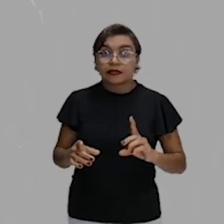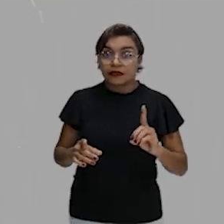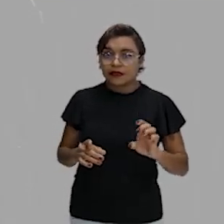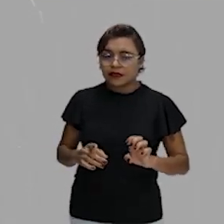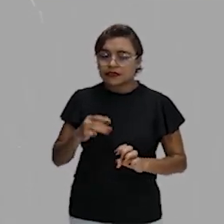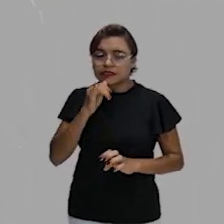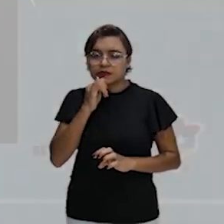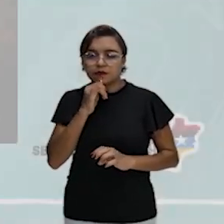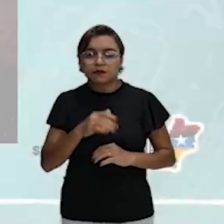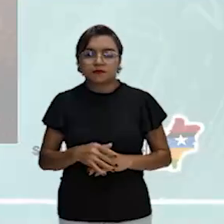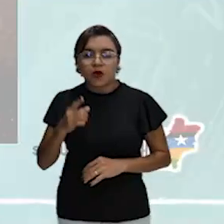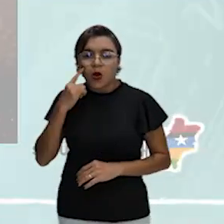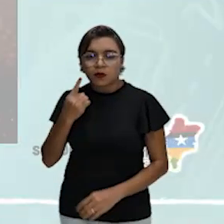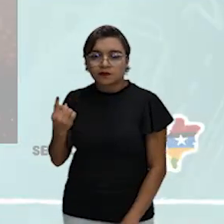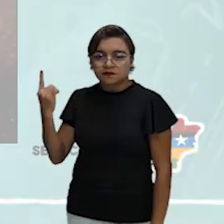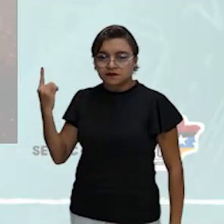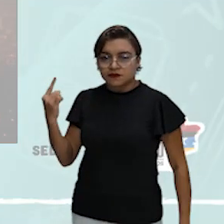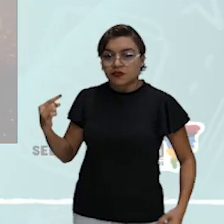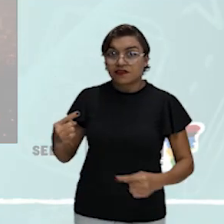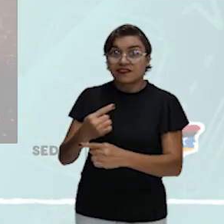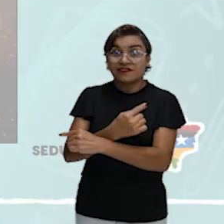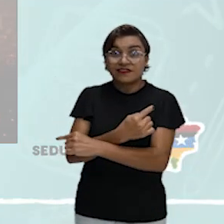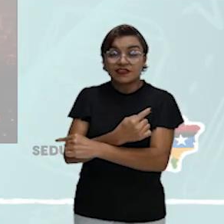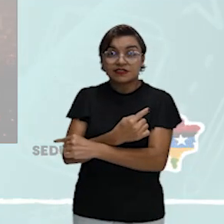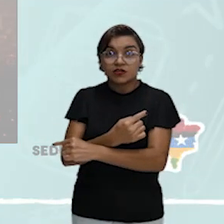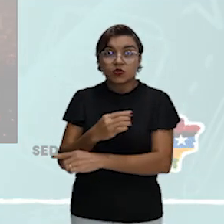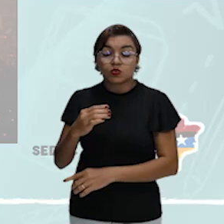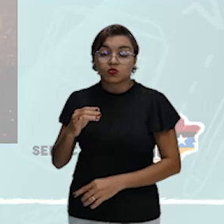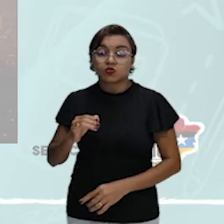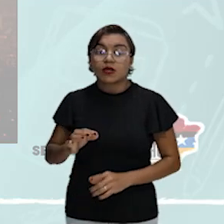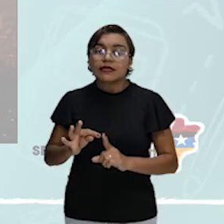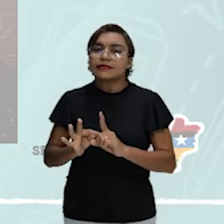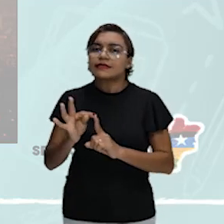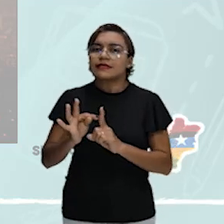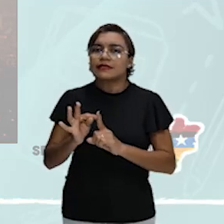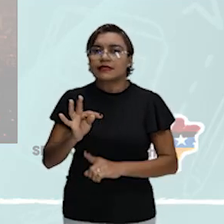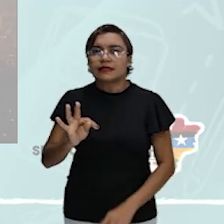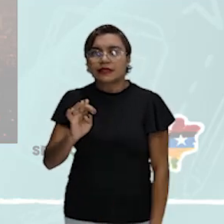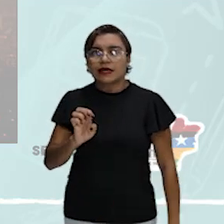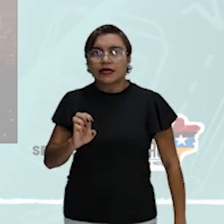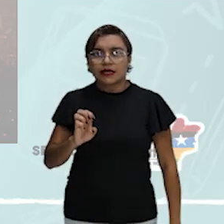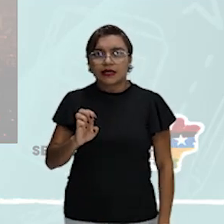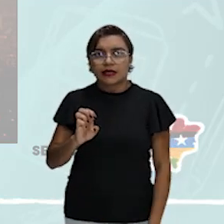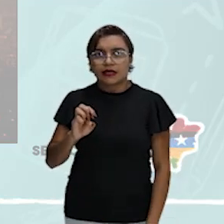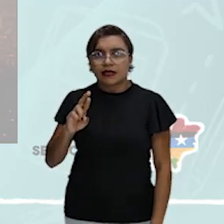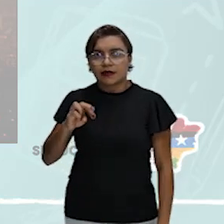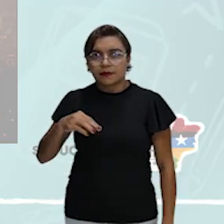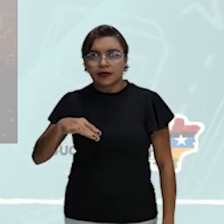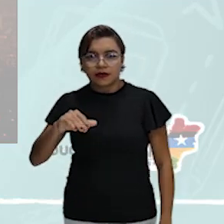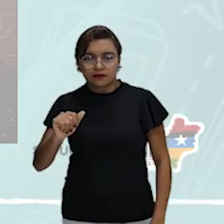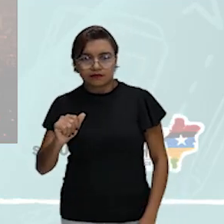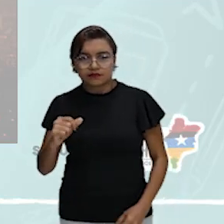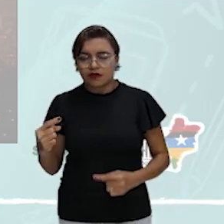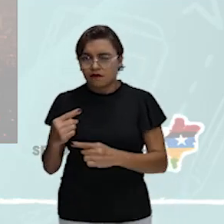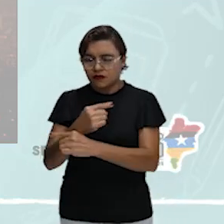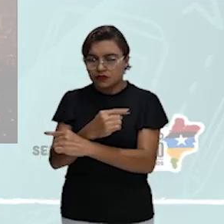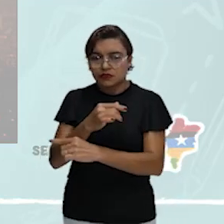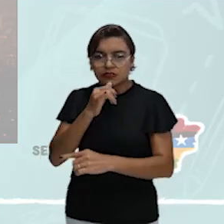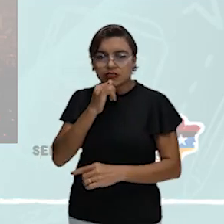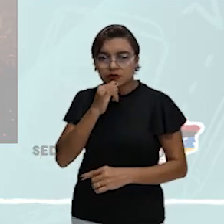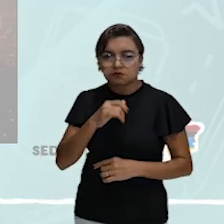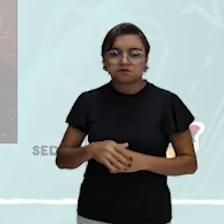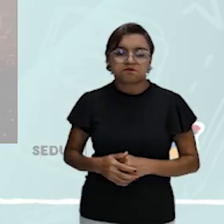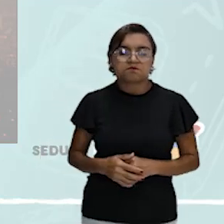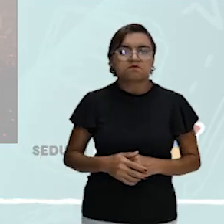térmica, Marcos? Olha aqui nessa imagem, gente. Tá certo? Com certeza você já deve ter visto isso aqui. Às vezes no